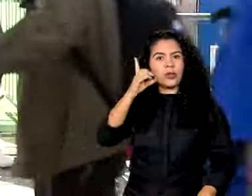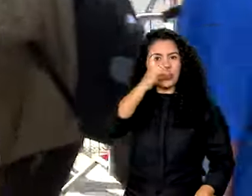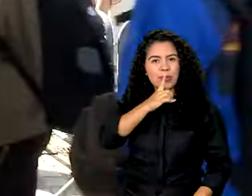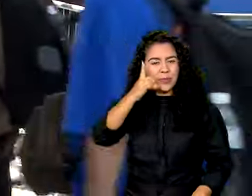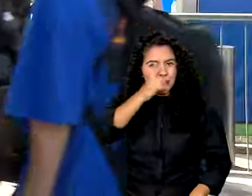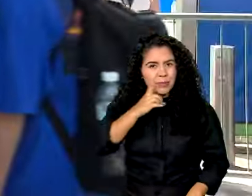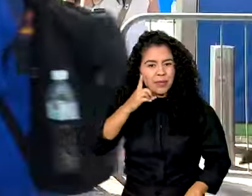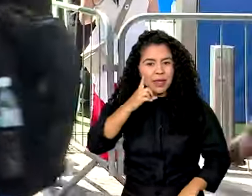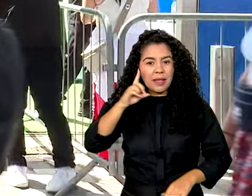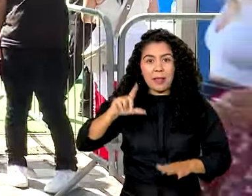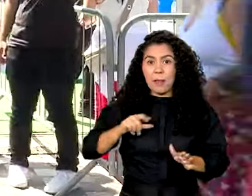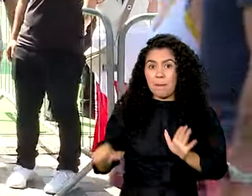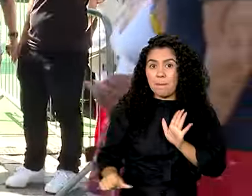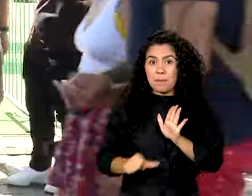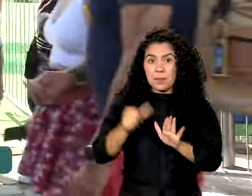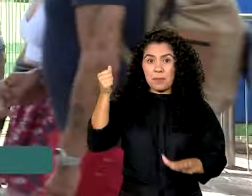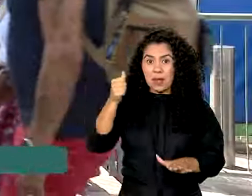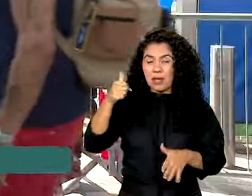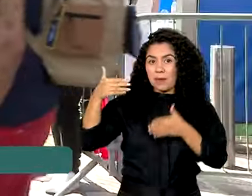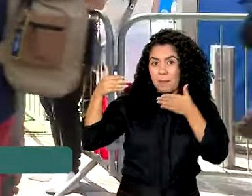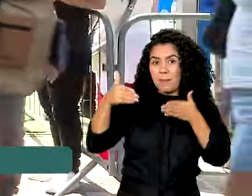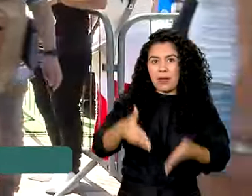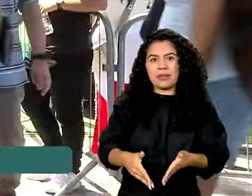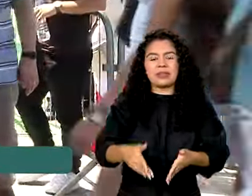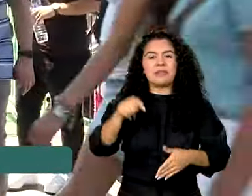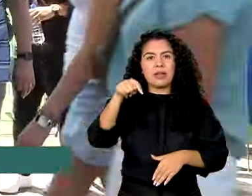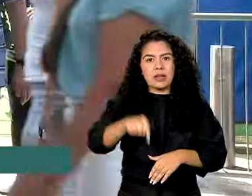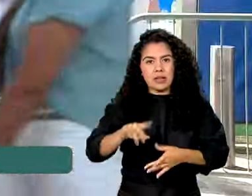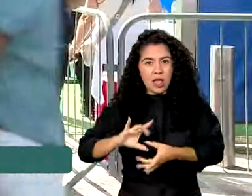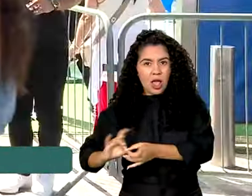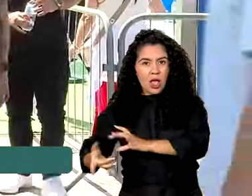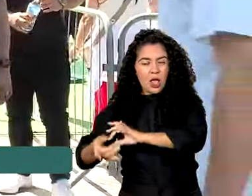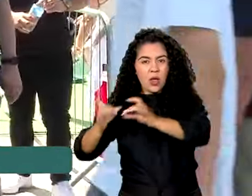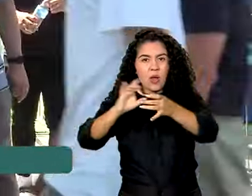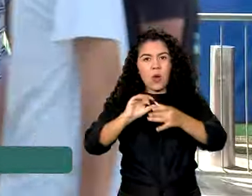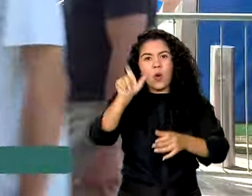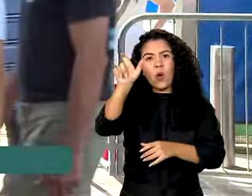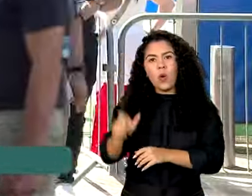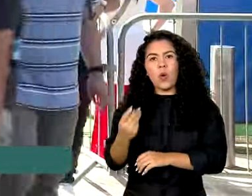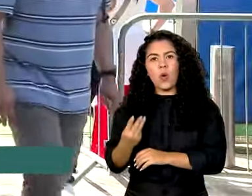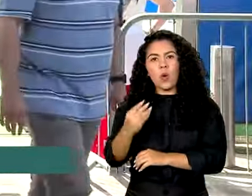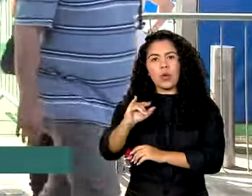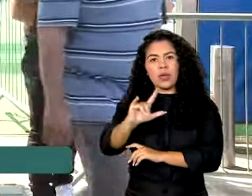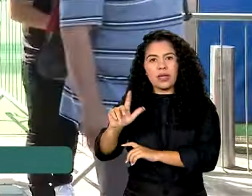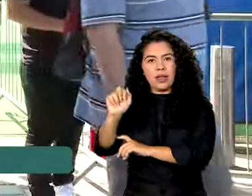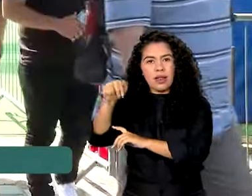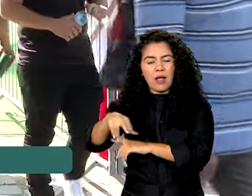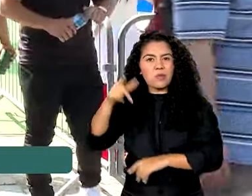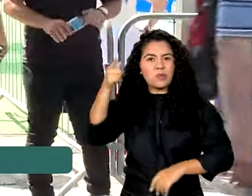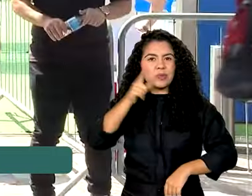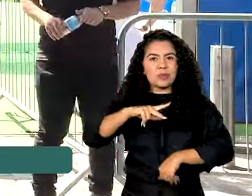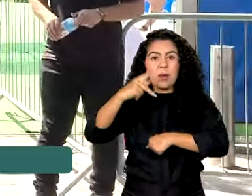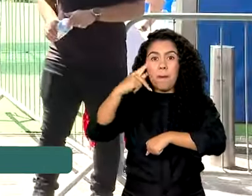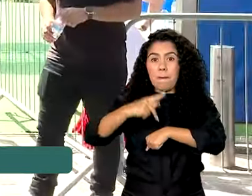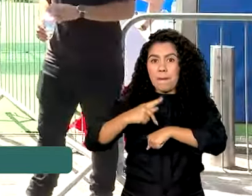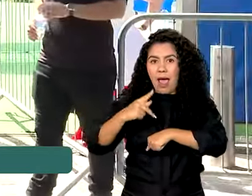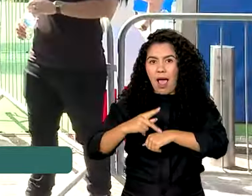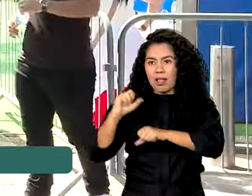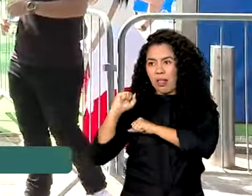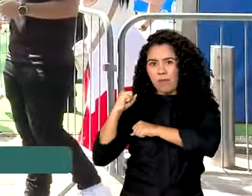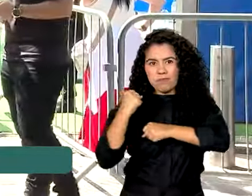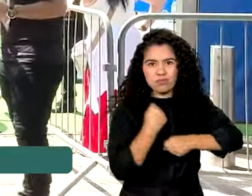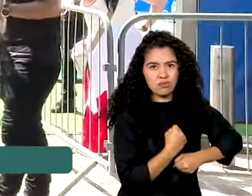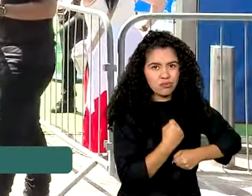participação em Jogos Olímpicos, o William Lima, do judô, conquistou a prata na categoria até 66